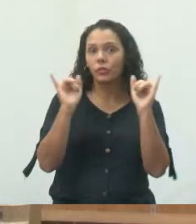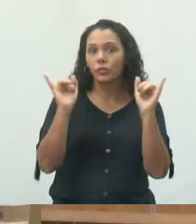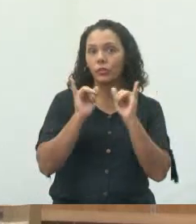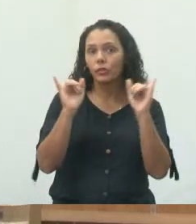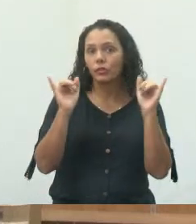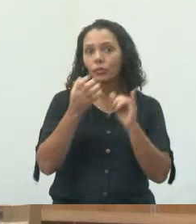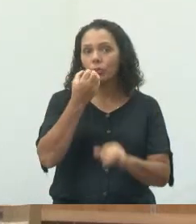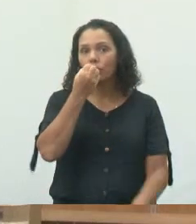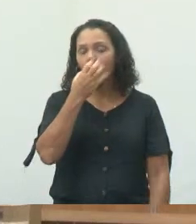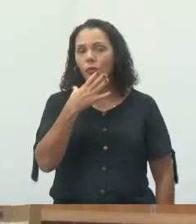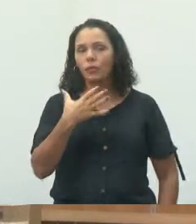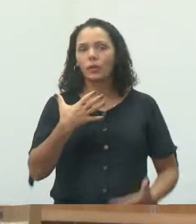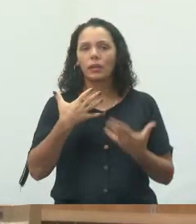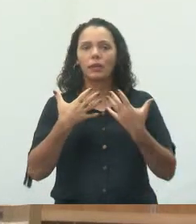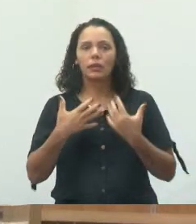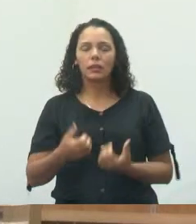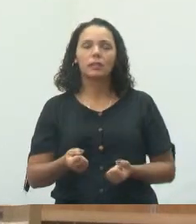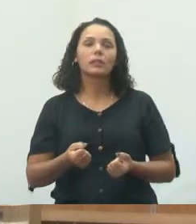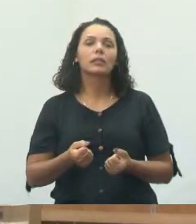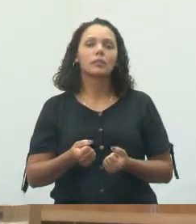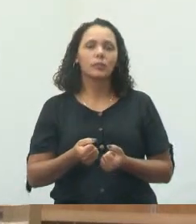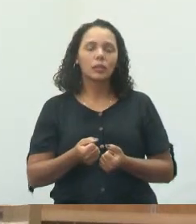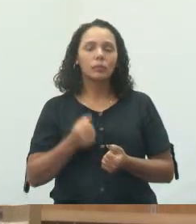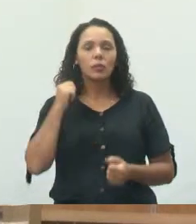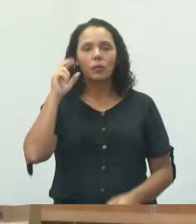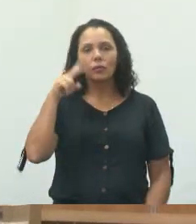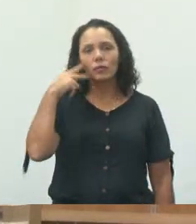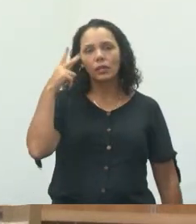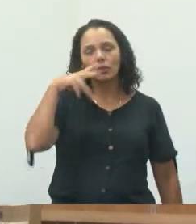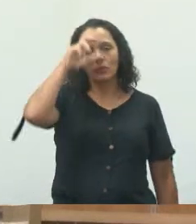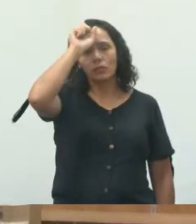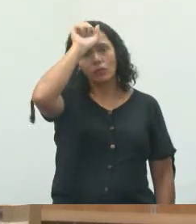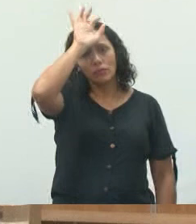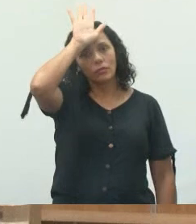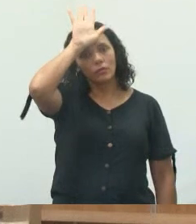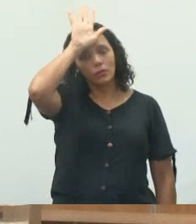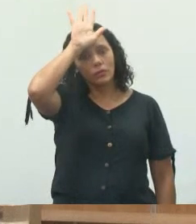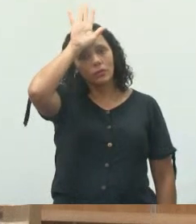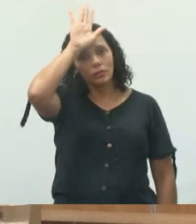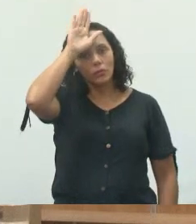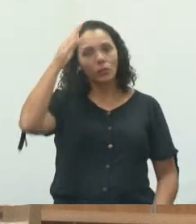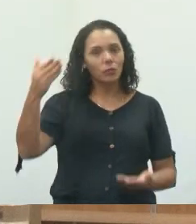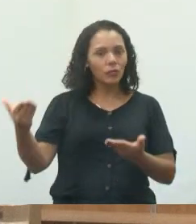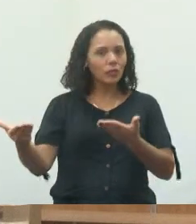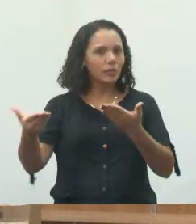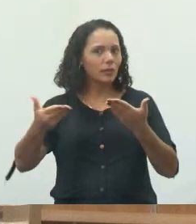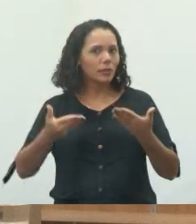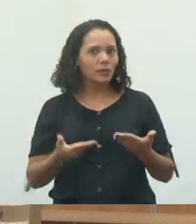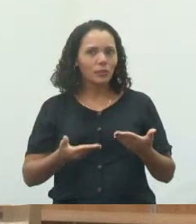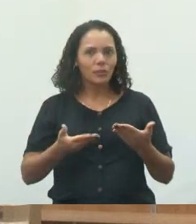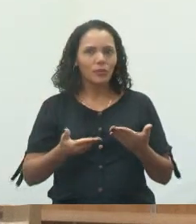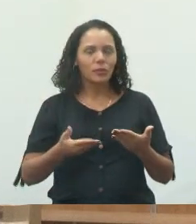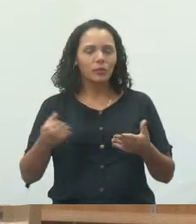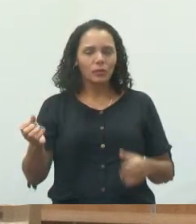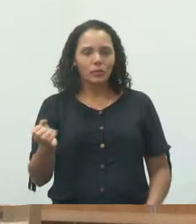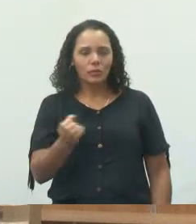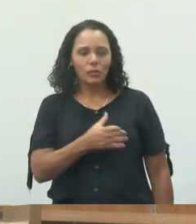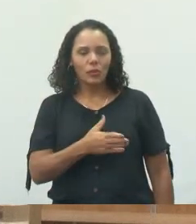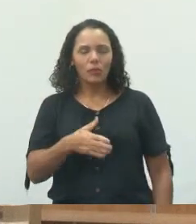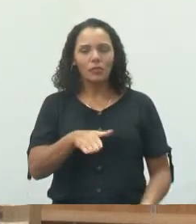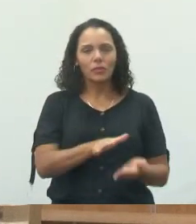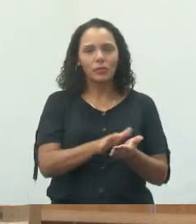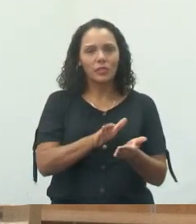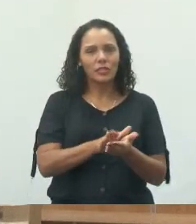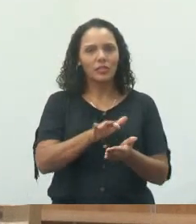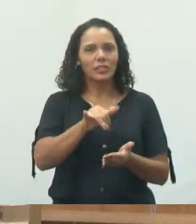recebemos, inclusive o vereador doutor Rodrigo Salomão, que trouxe essa novidade para Jacareí, essa